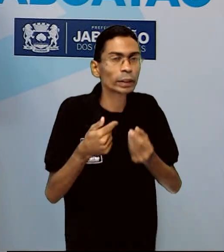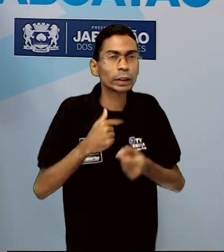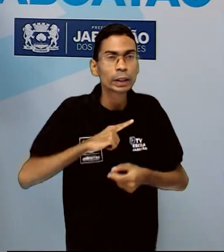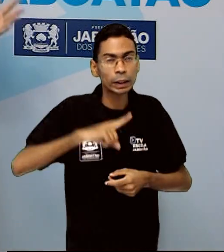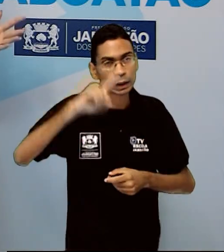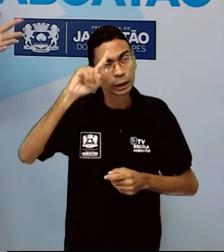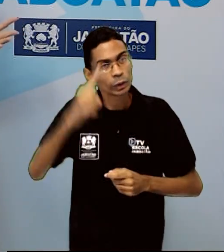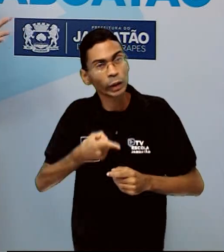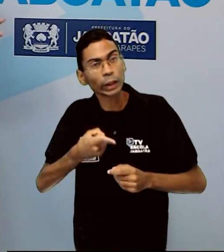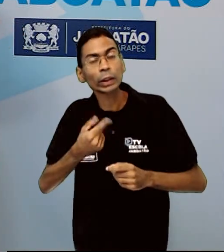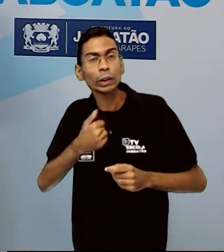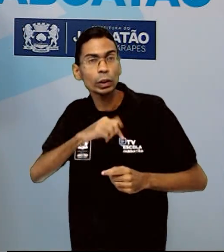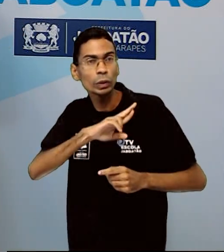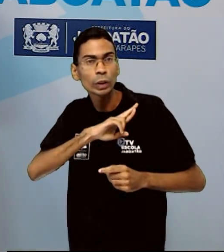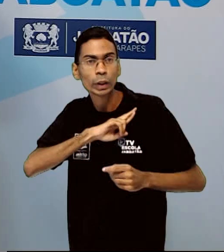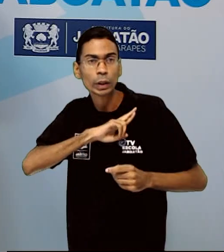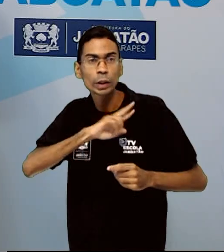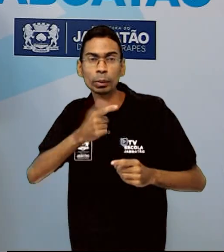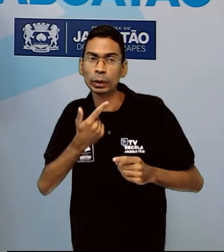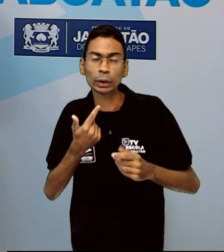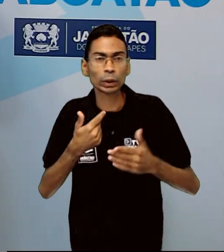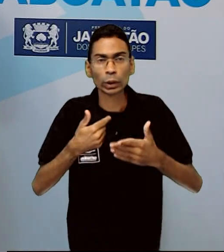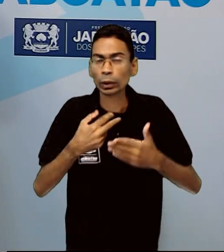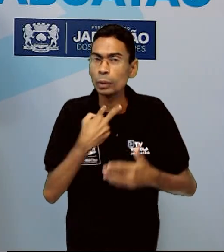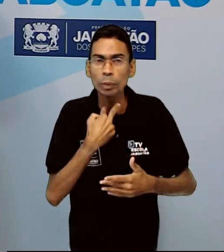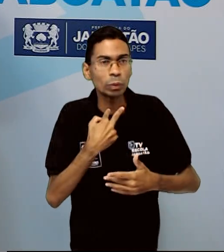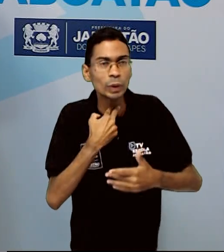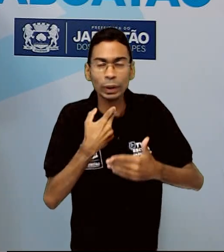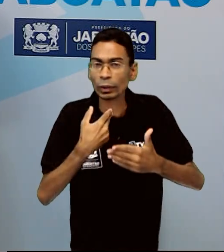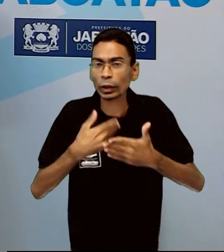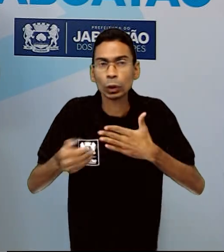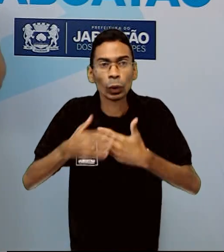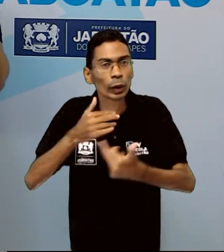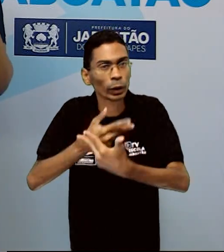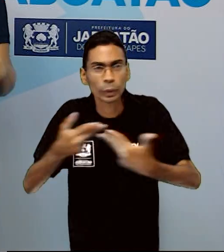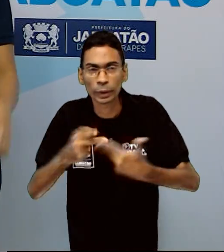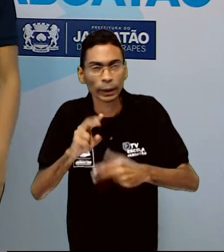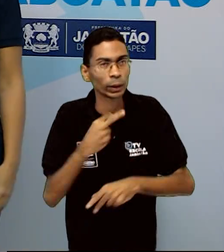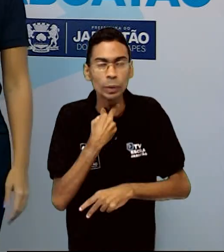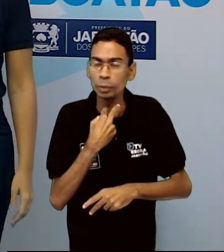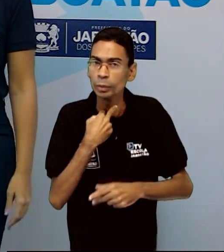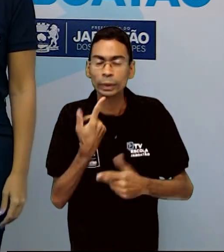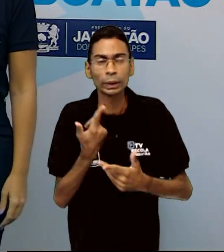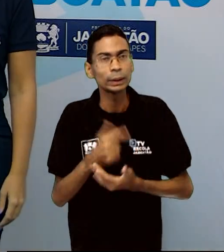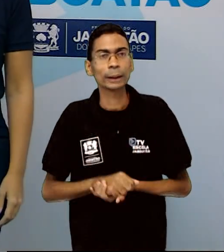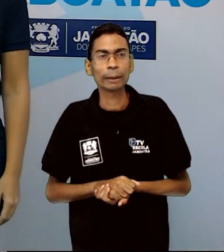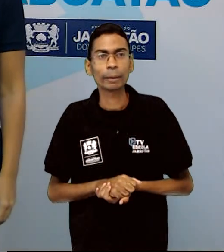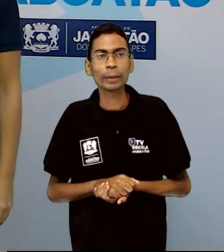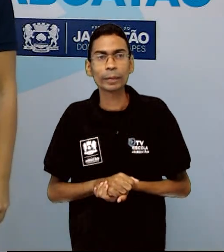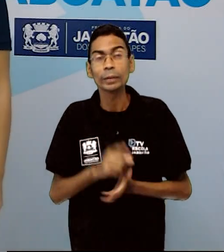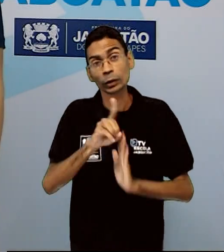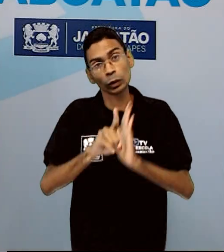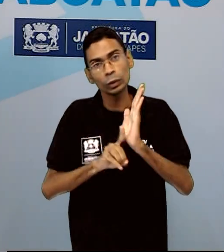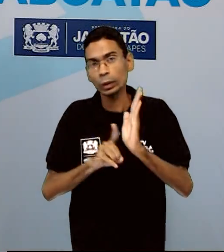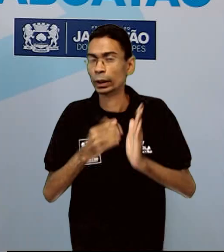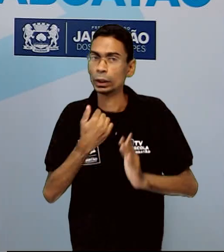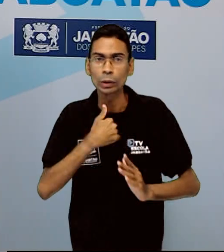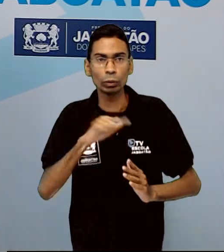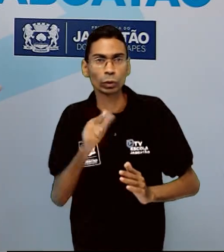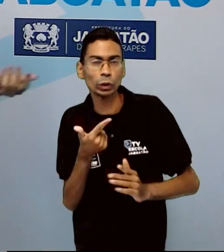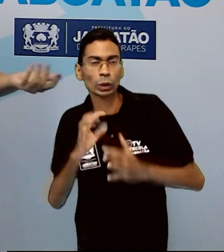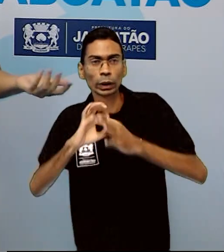o que quisessem, simplesmente pelo fato de terem já nascido livres. Vou explicar isso para vocês mais adiante.